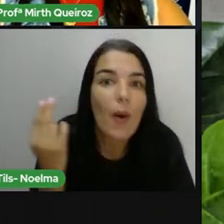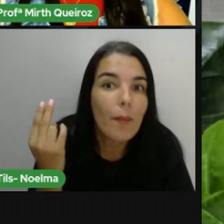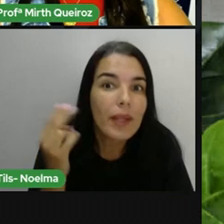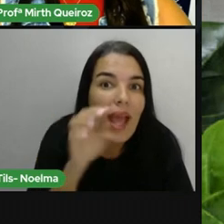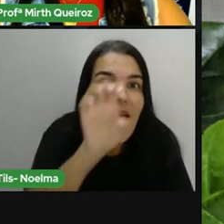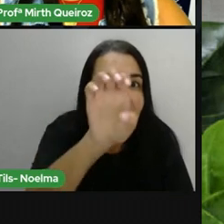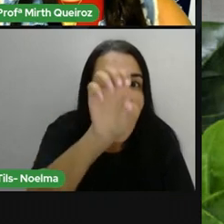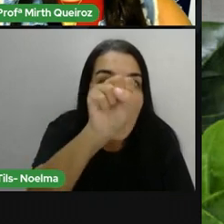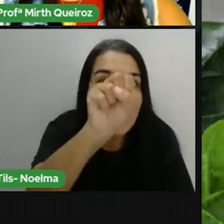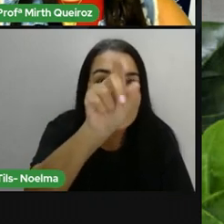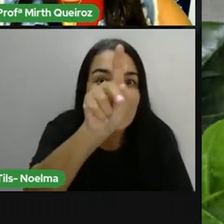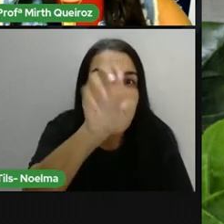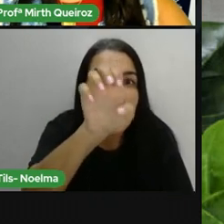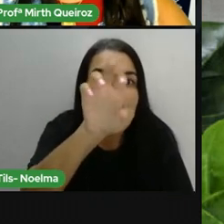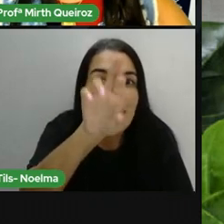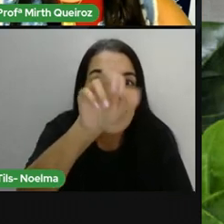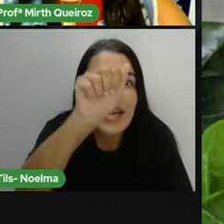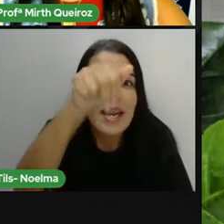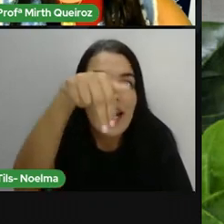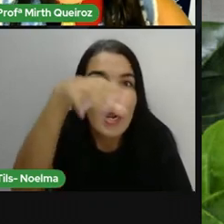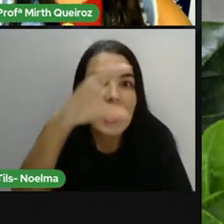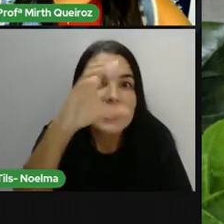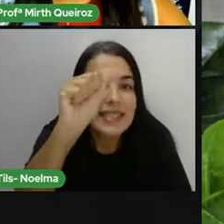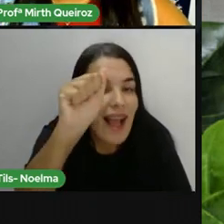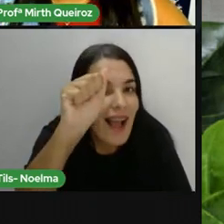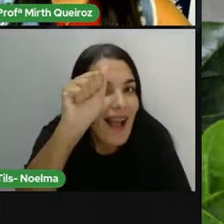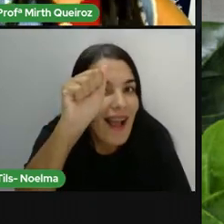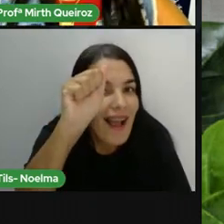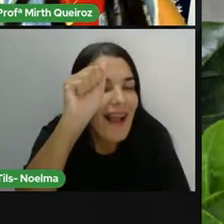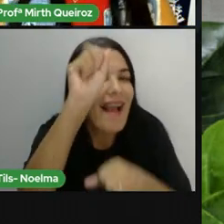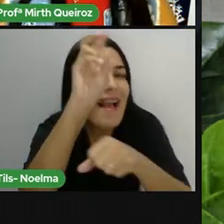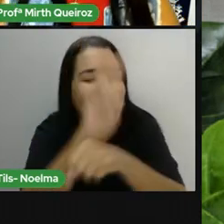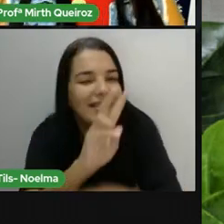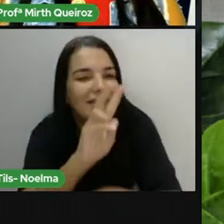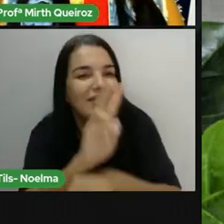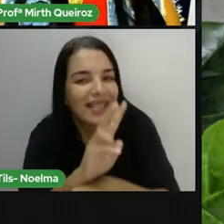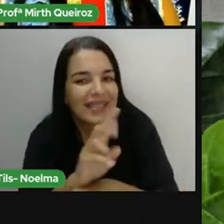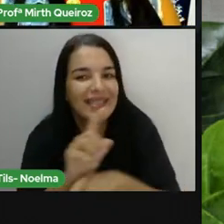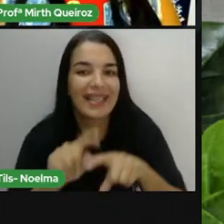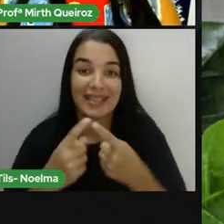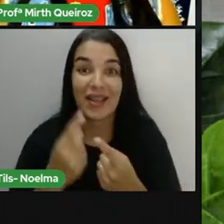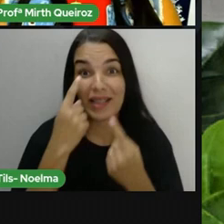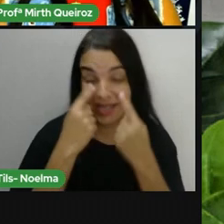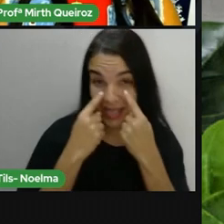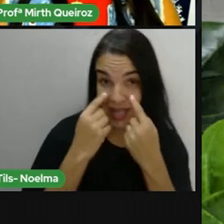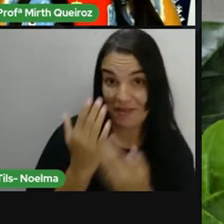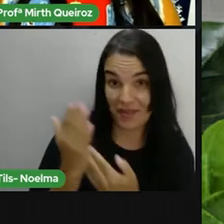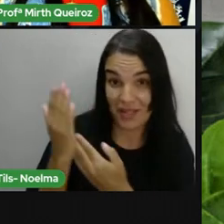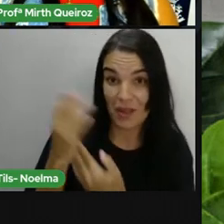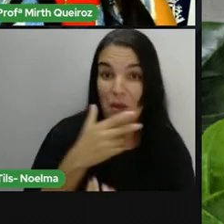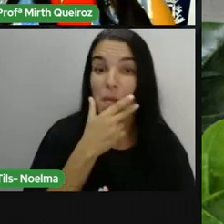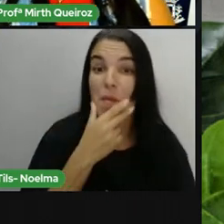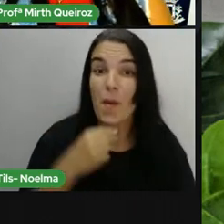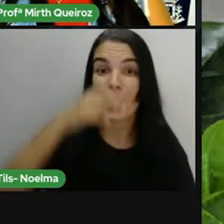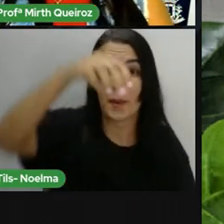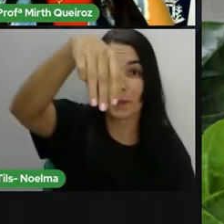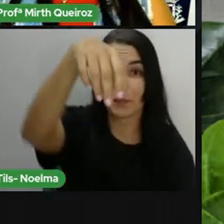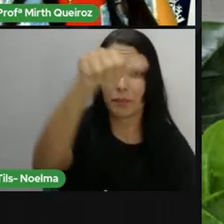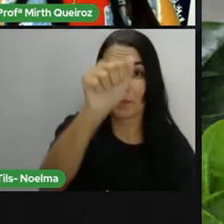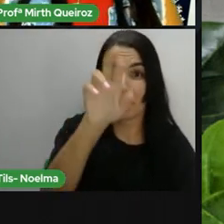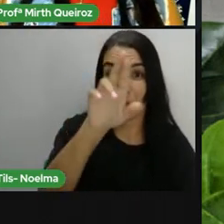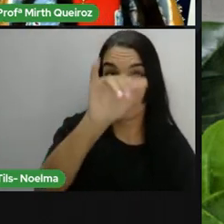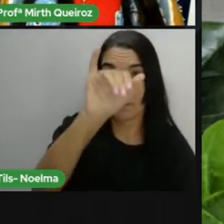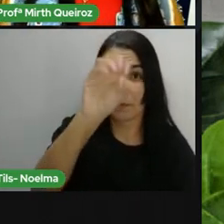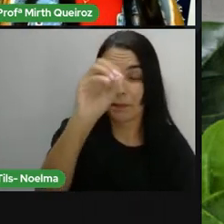Esperança. Está aí um poema de Mário, Mário Kitana,